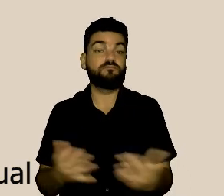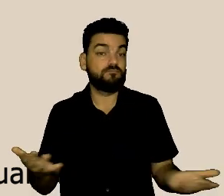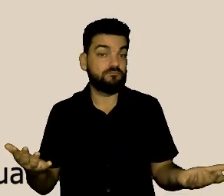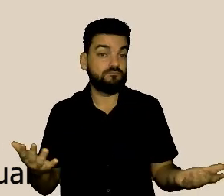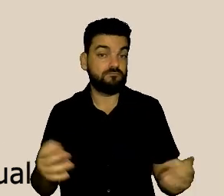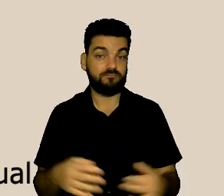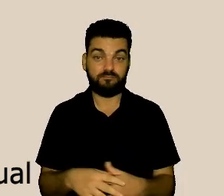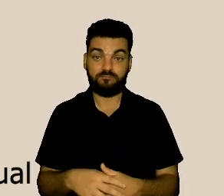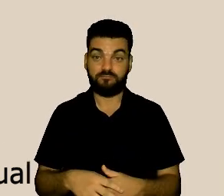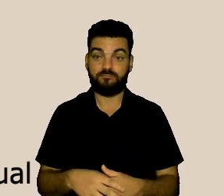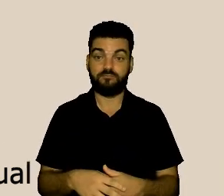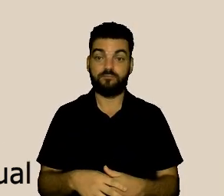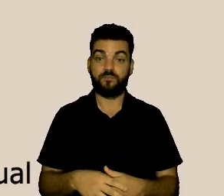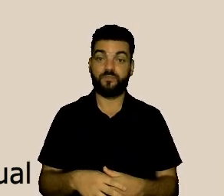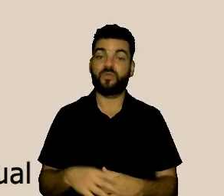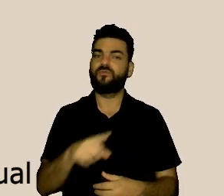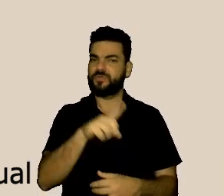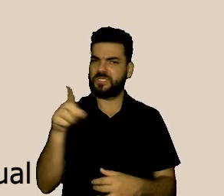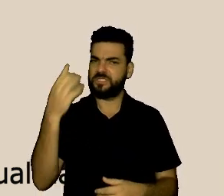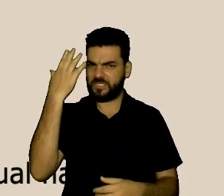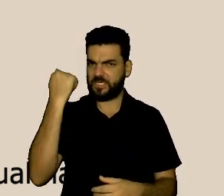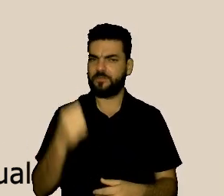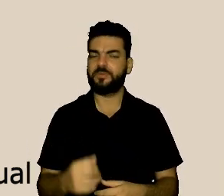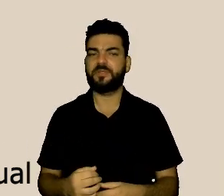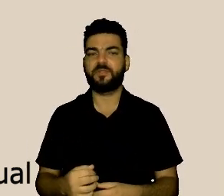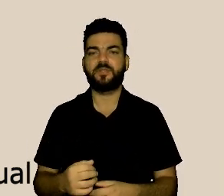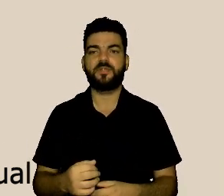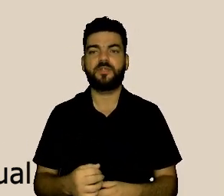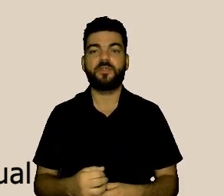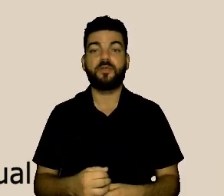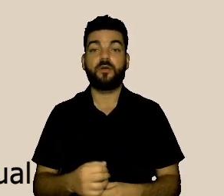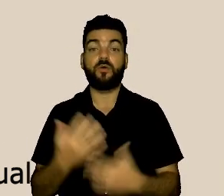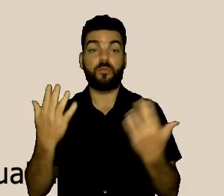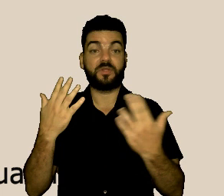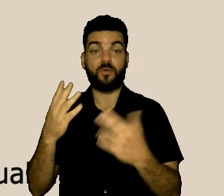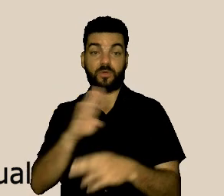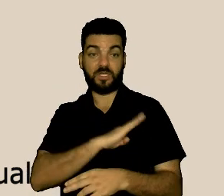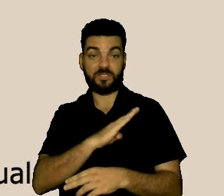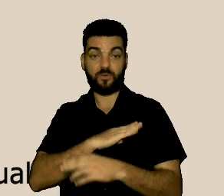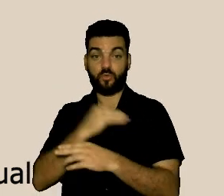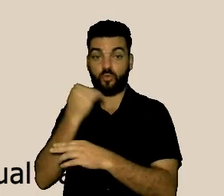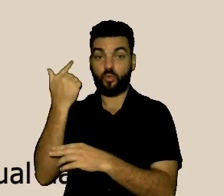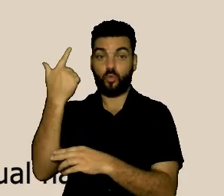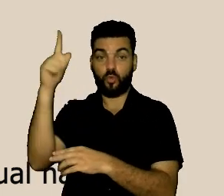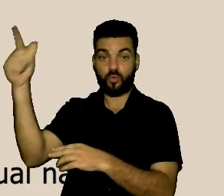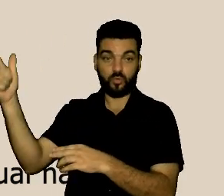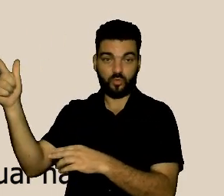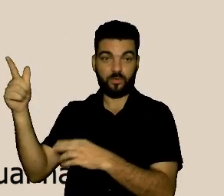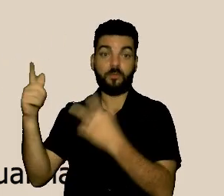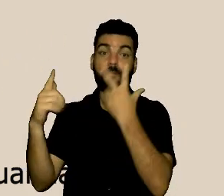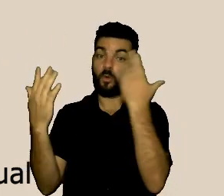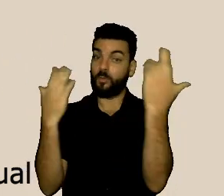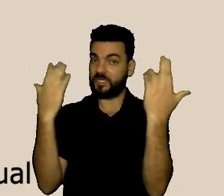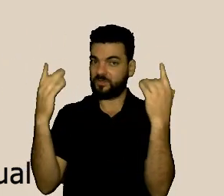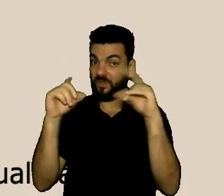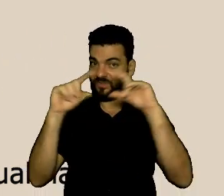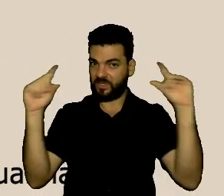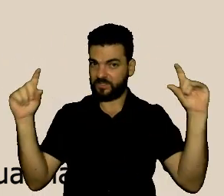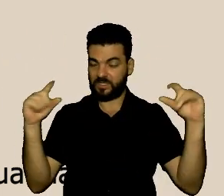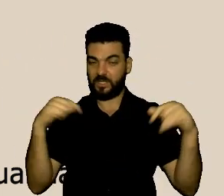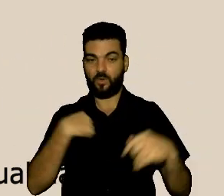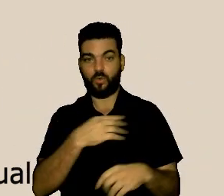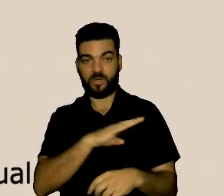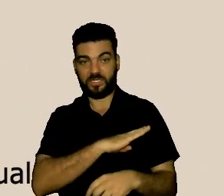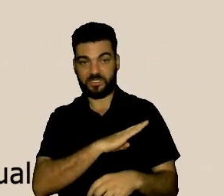coração do outro é quintal que a gente não visita, o ser humano é o foco, e muitas vezes as questões da